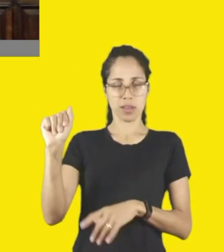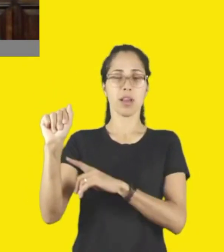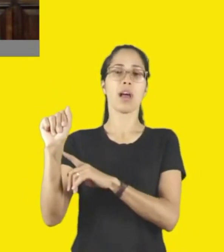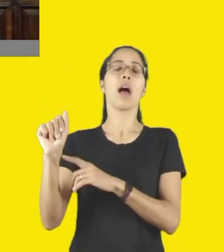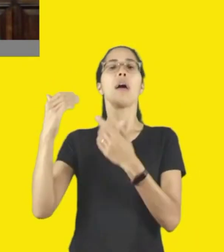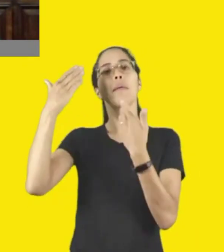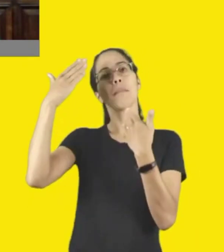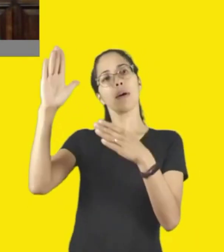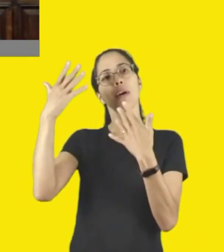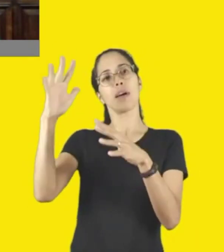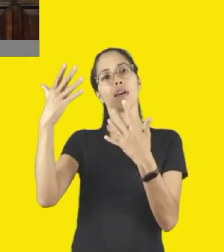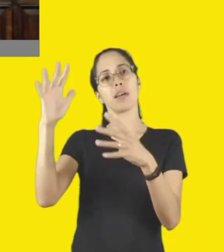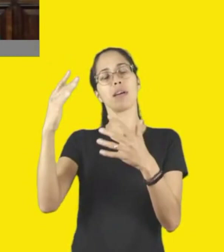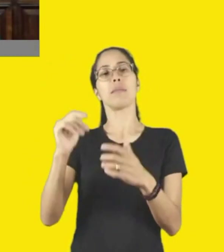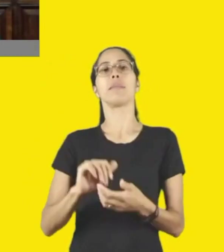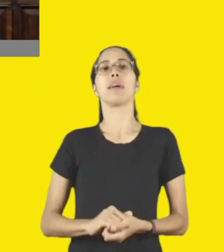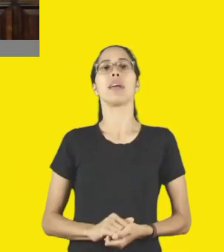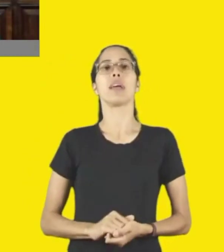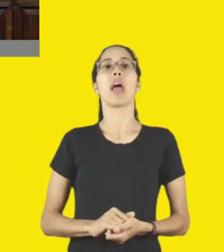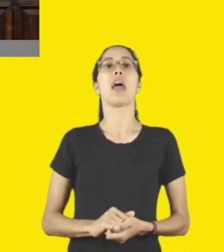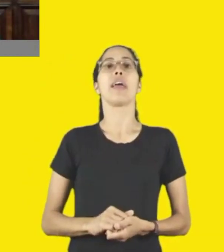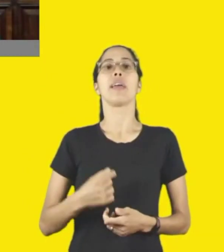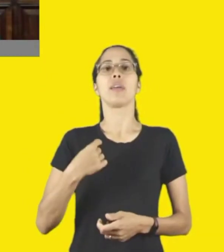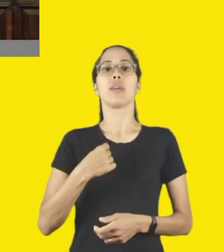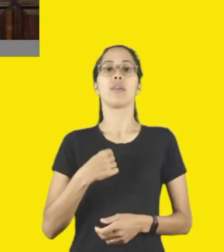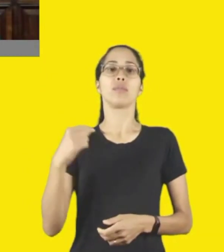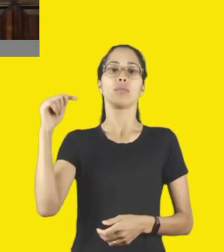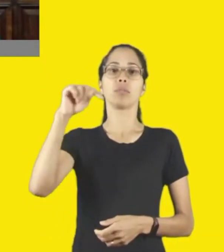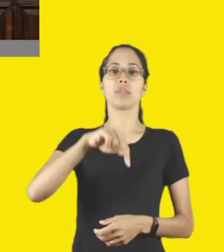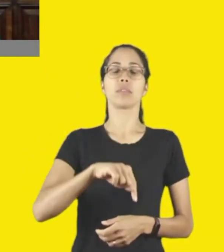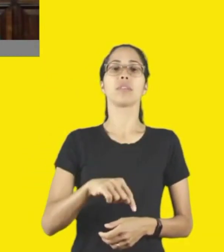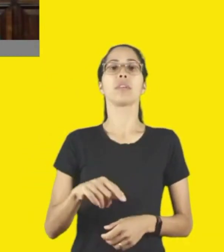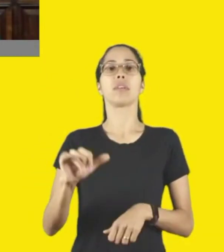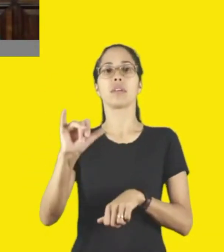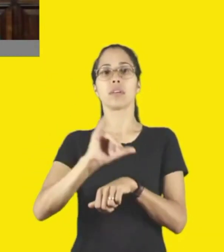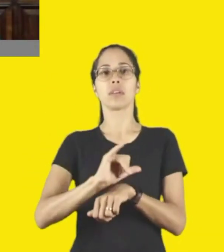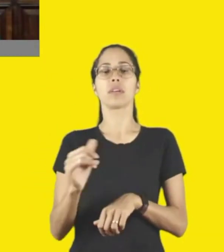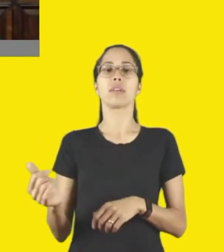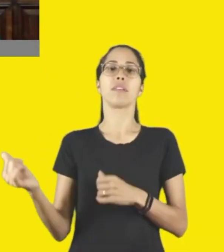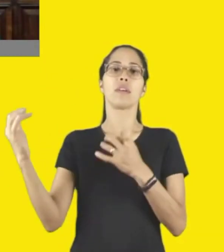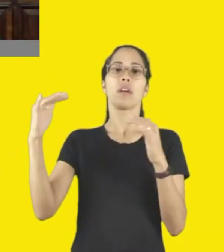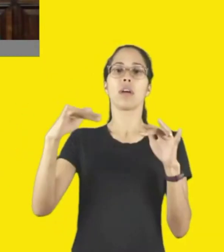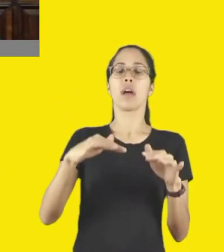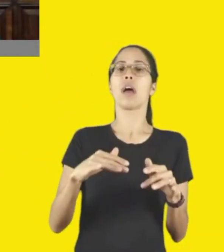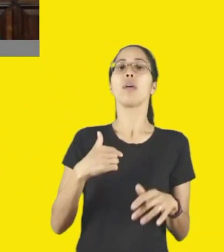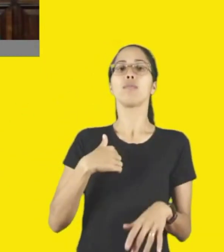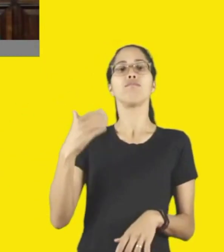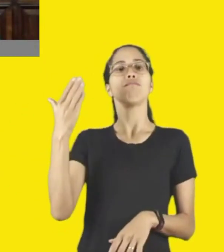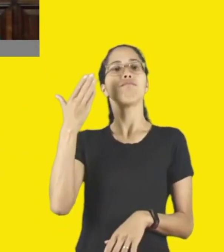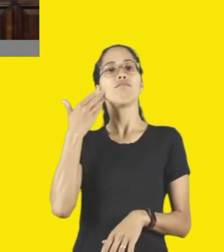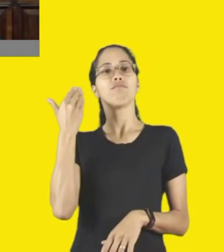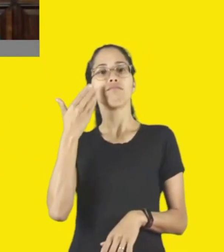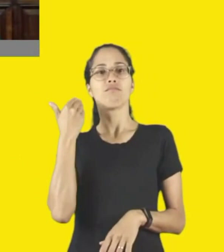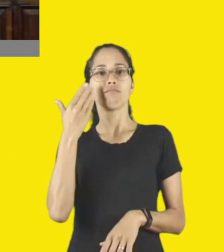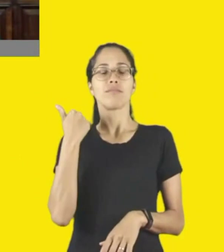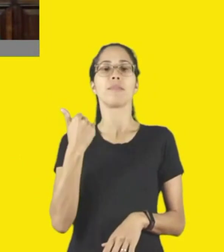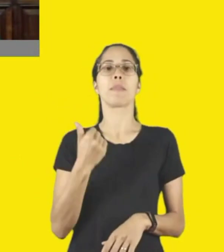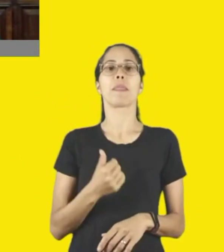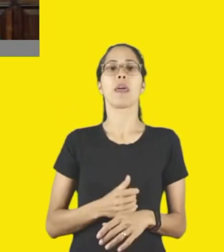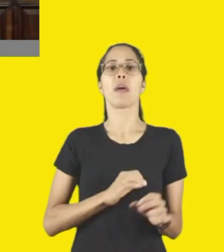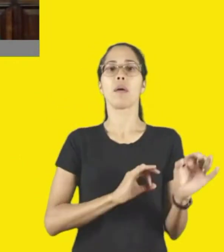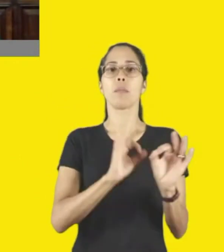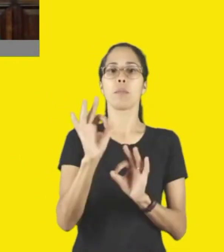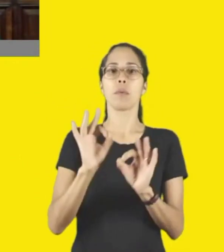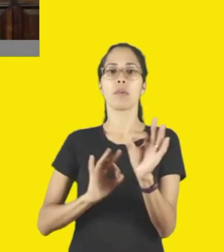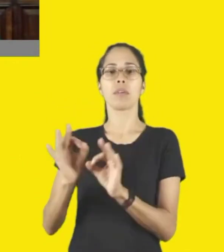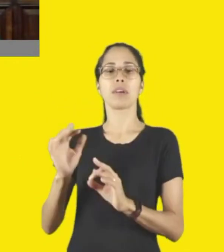gestores, principalmente no interior, tem chegado e tem dado bons frutos. Marília, programas como esse de fomento terão uma força